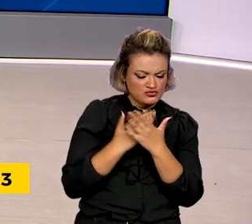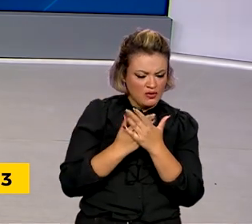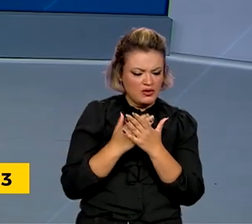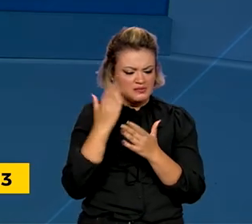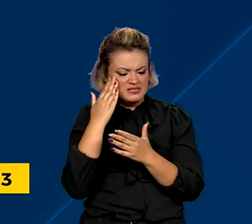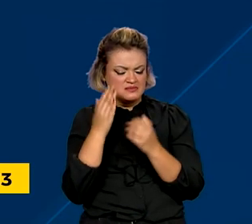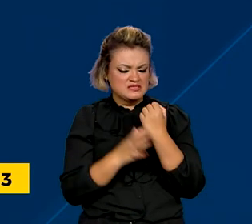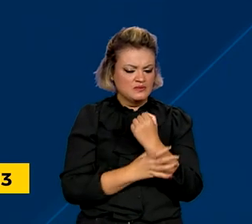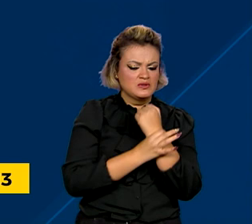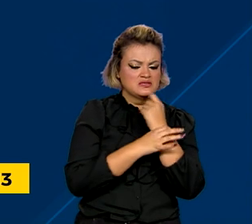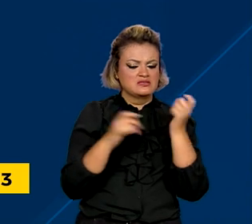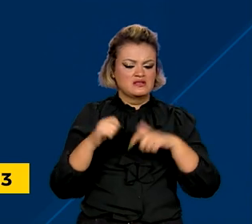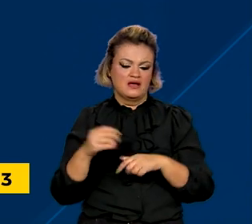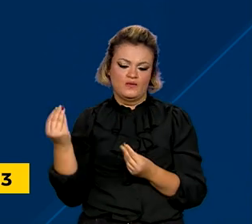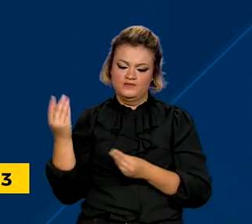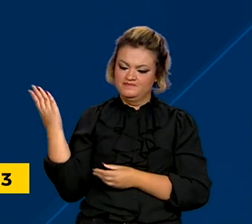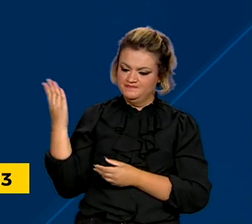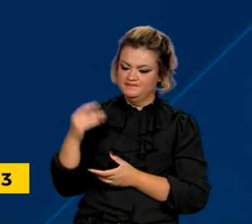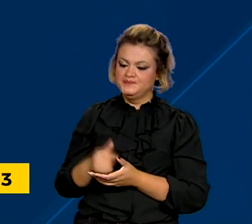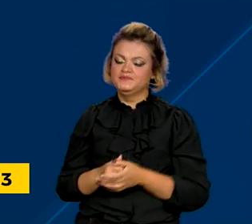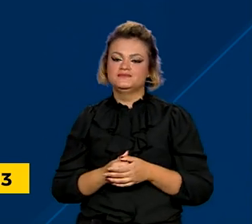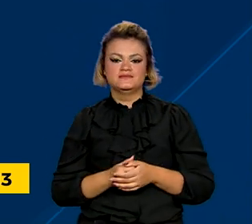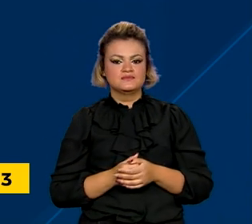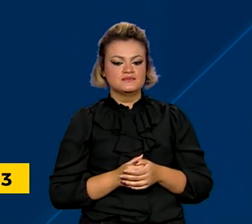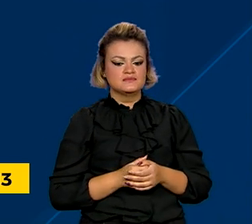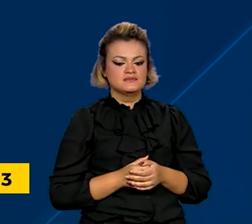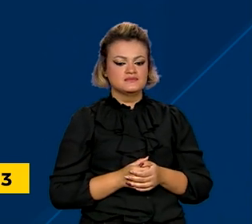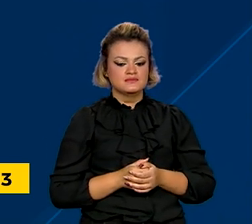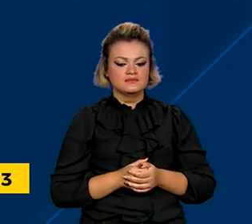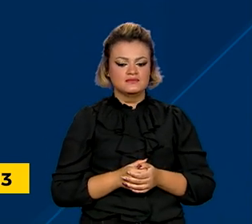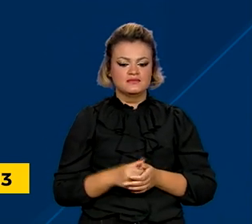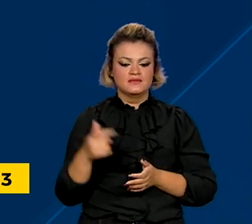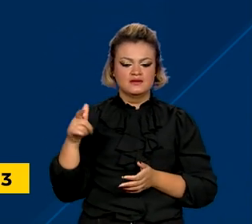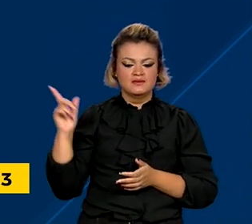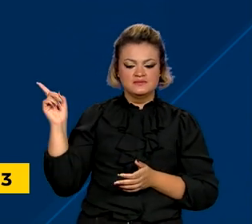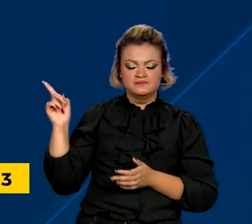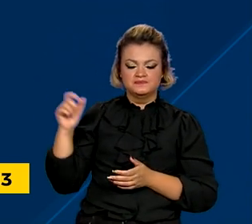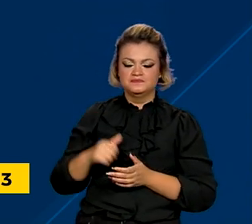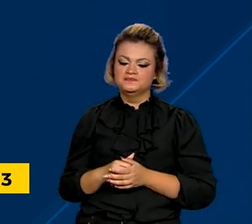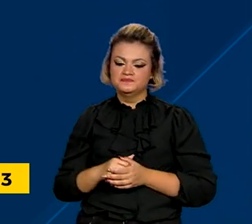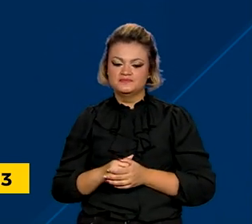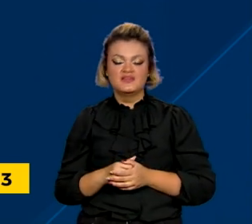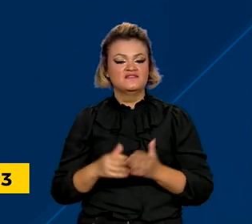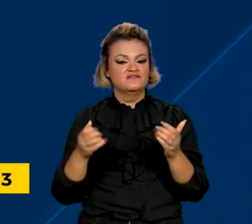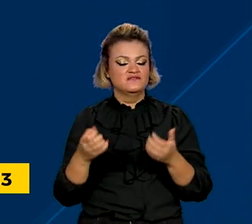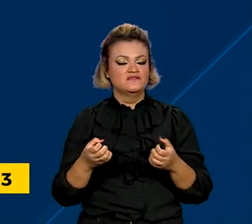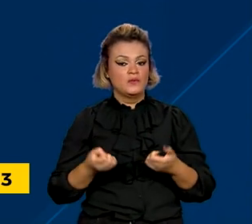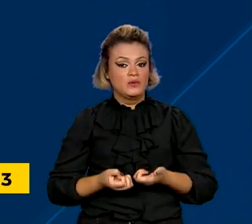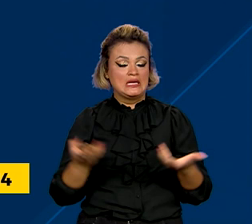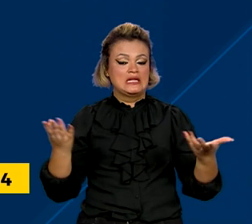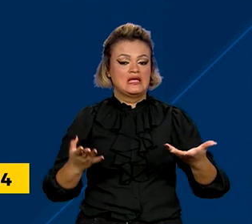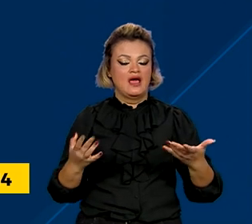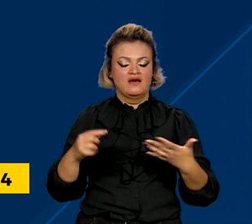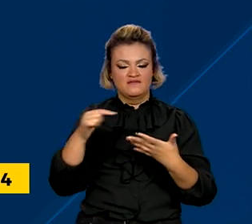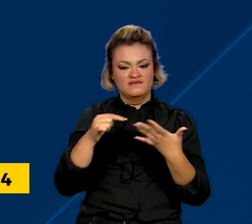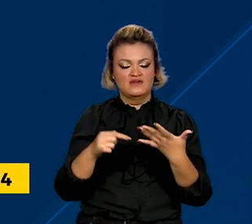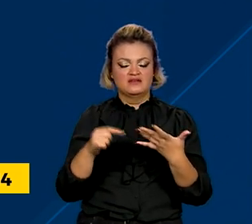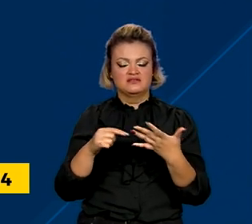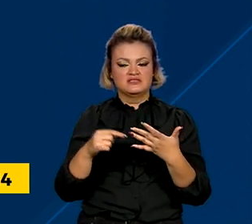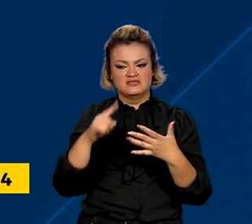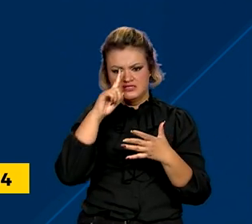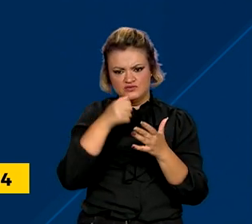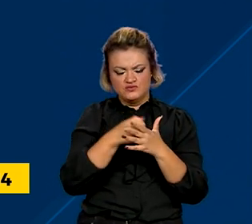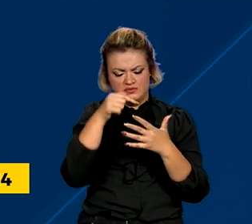balanço das ações de combate à violência. Incentivo ao crédito. Serão lançadas medidas estruturais de